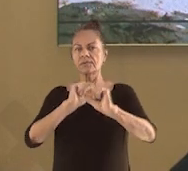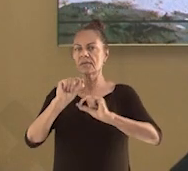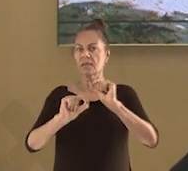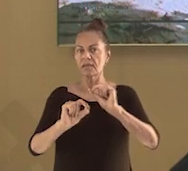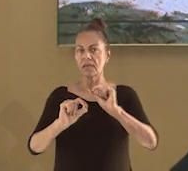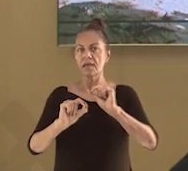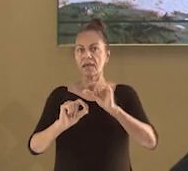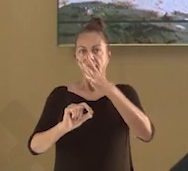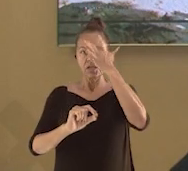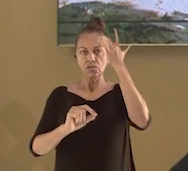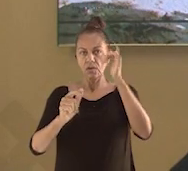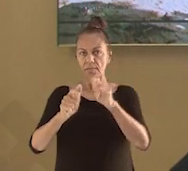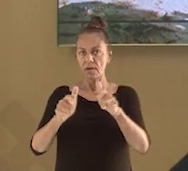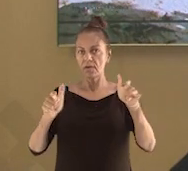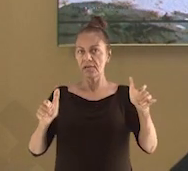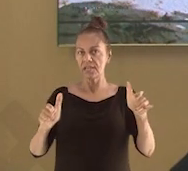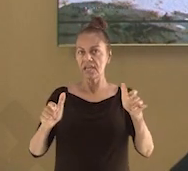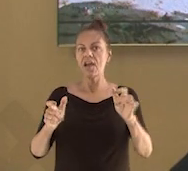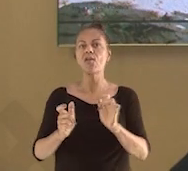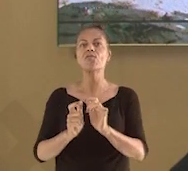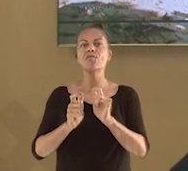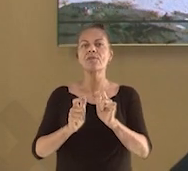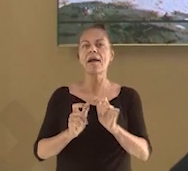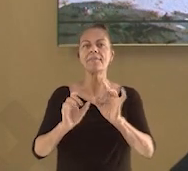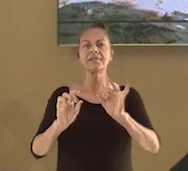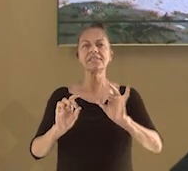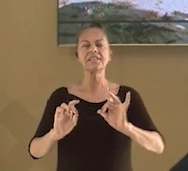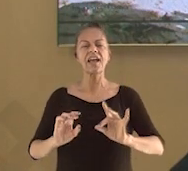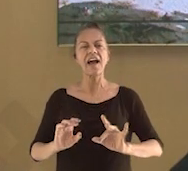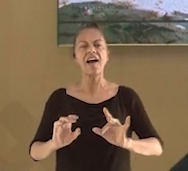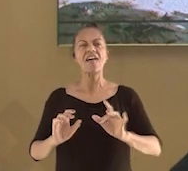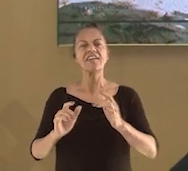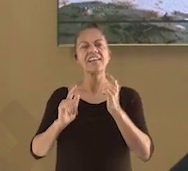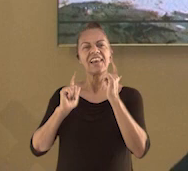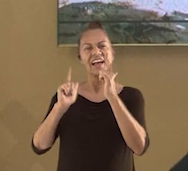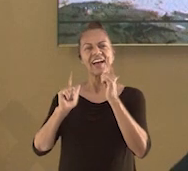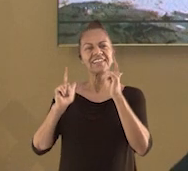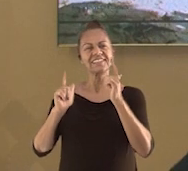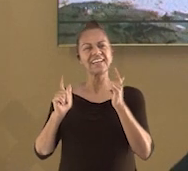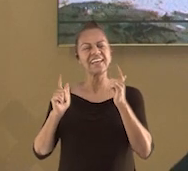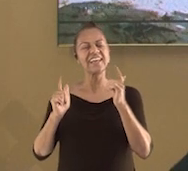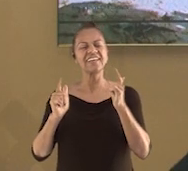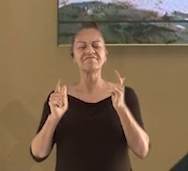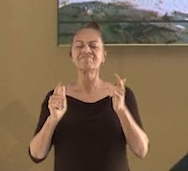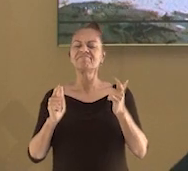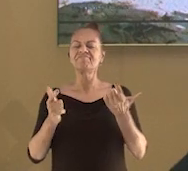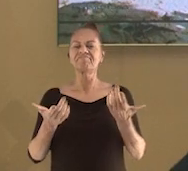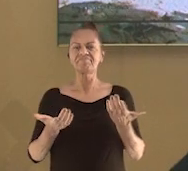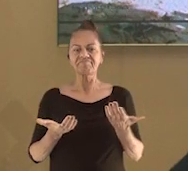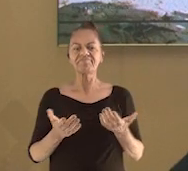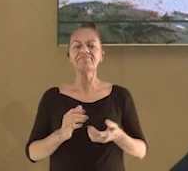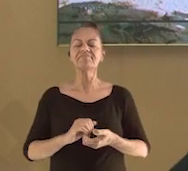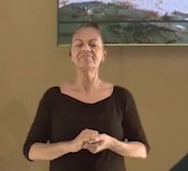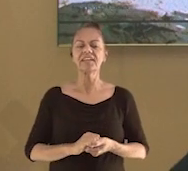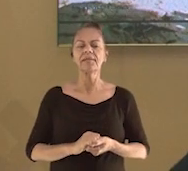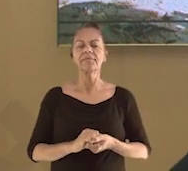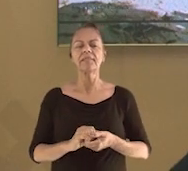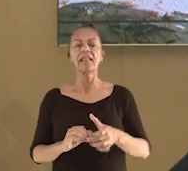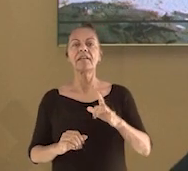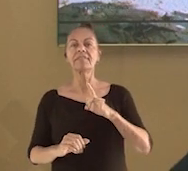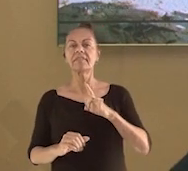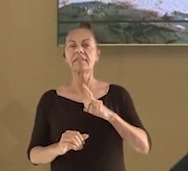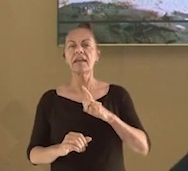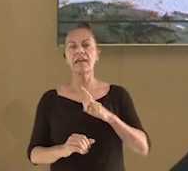espaço de lazer, um local para ir descansar, se divertir. A praia é um espaço de lazer